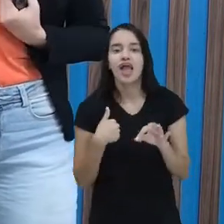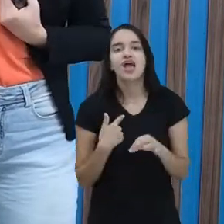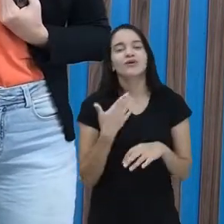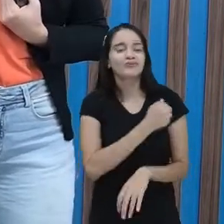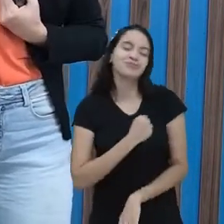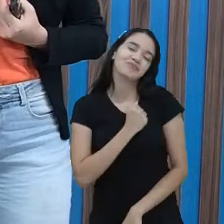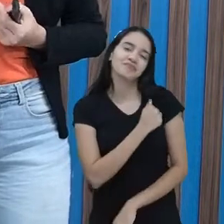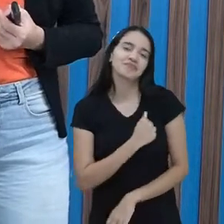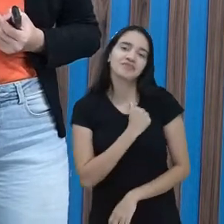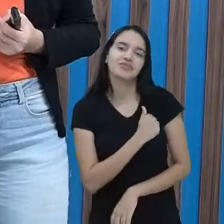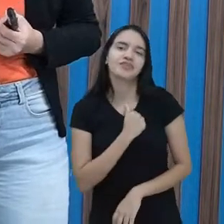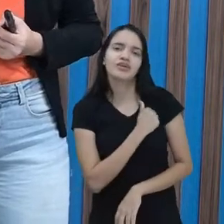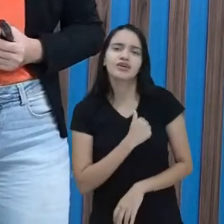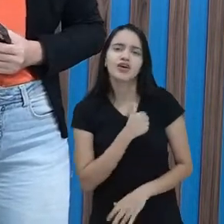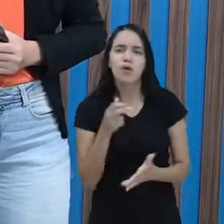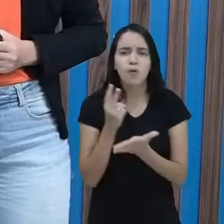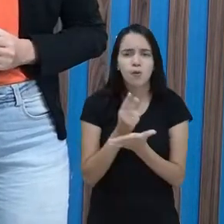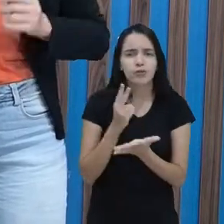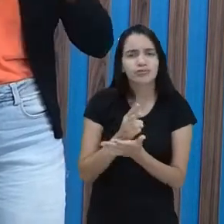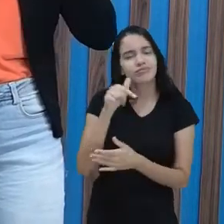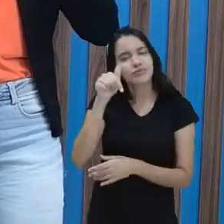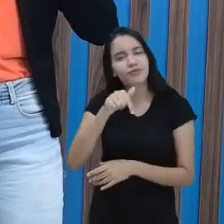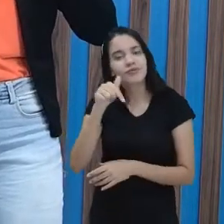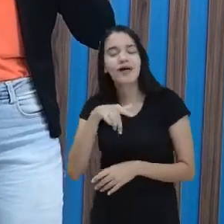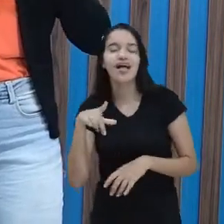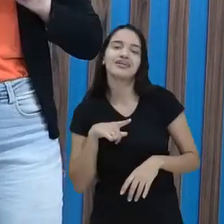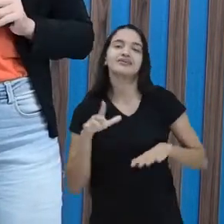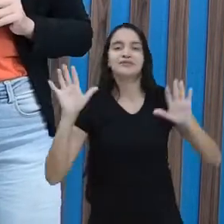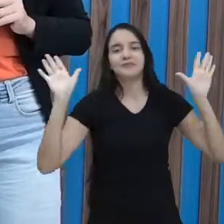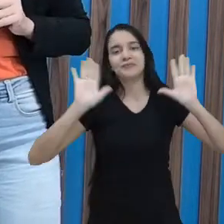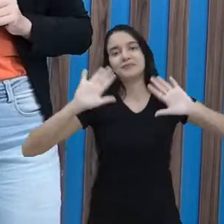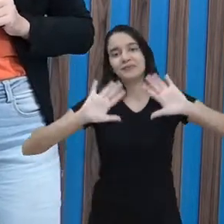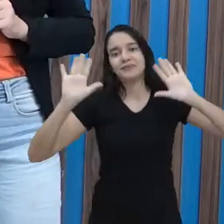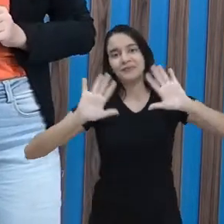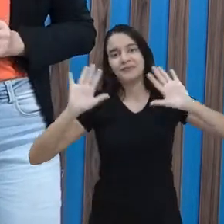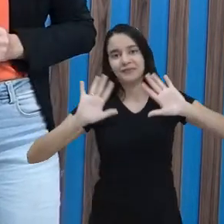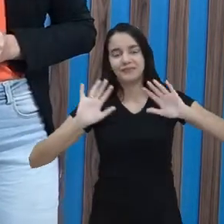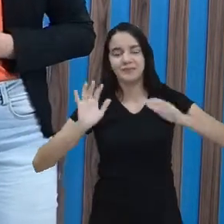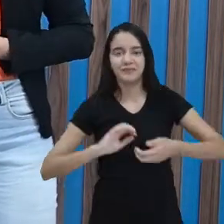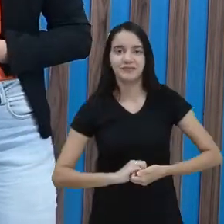estou com saudade. Não saiam daí que tem muito mais. Tchau, tchau. Mua!